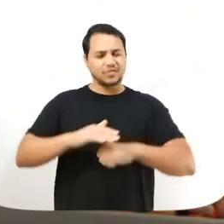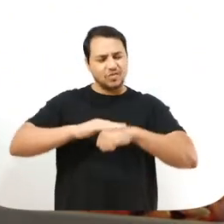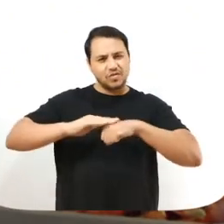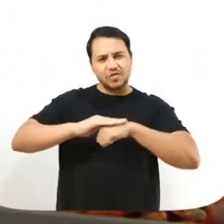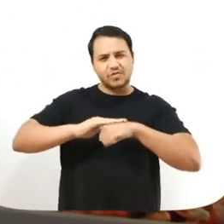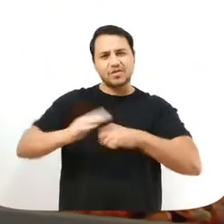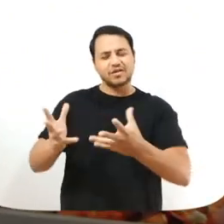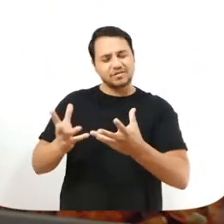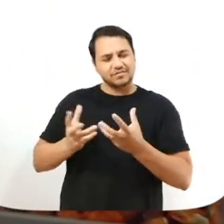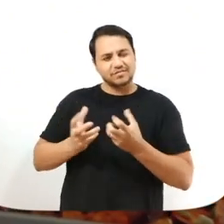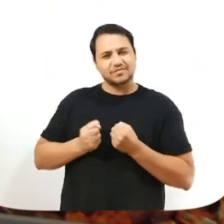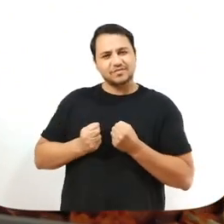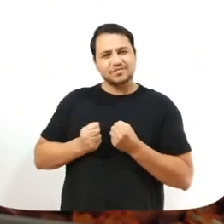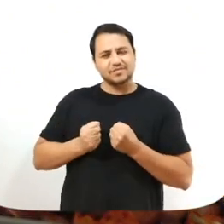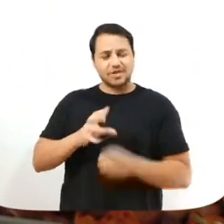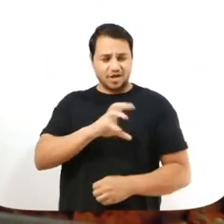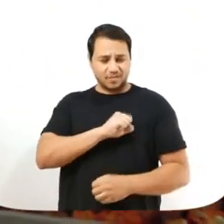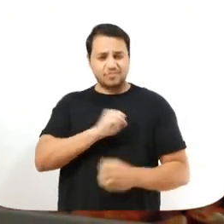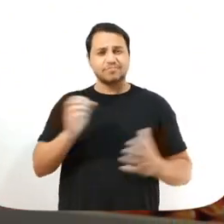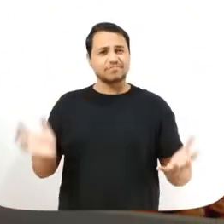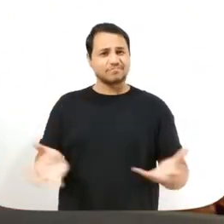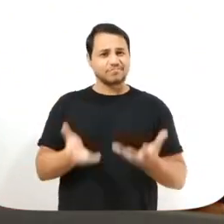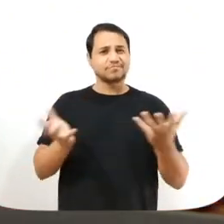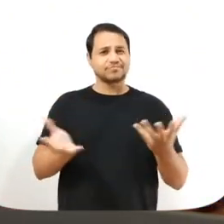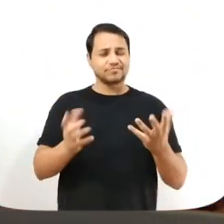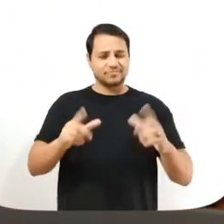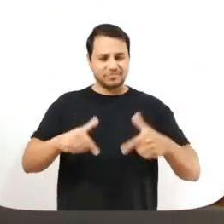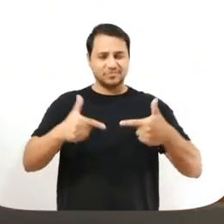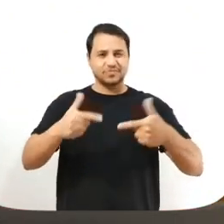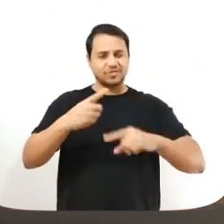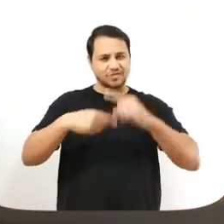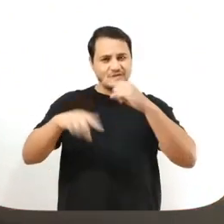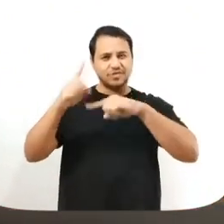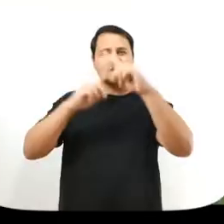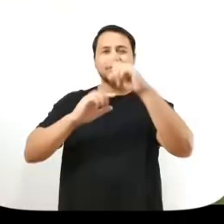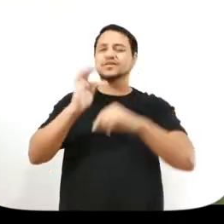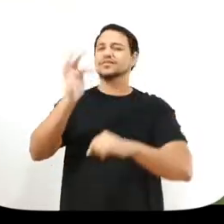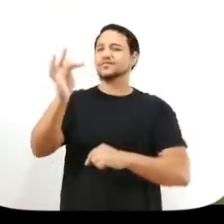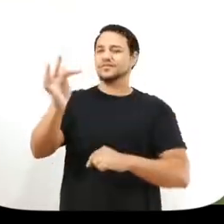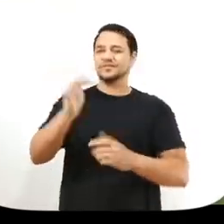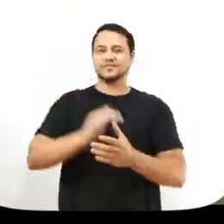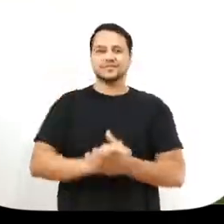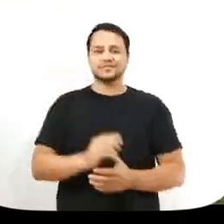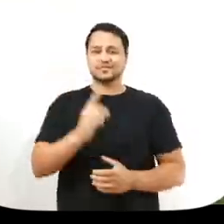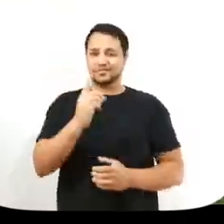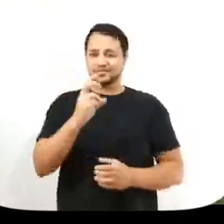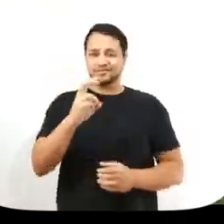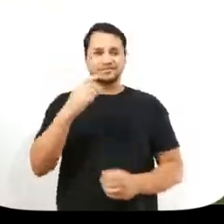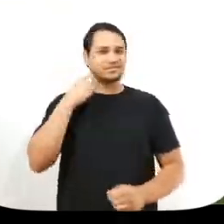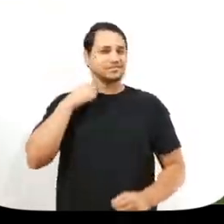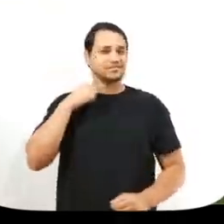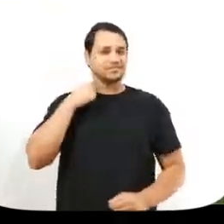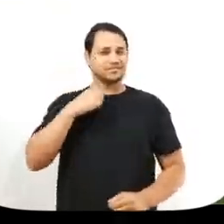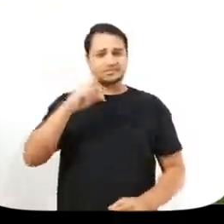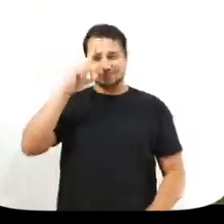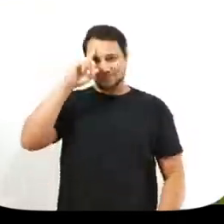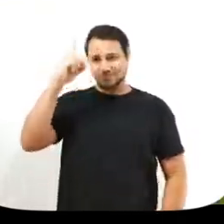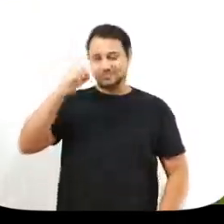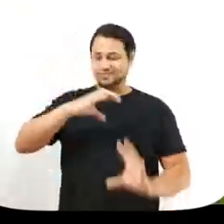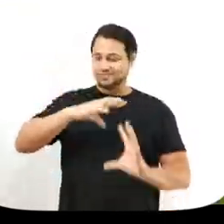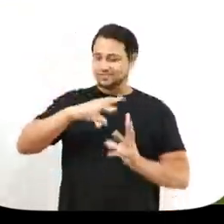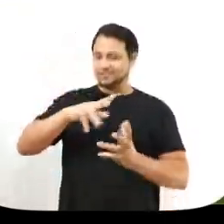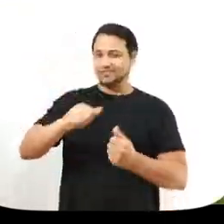Converse, acolha, promova o amor, atitudes assim serão frutuosas. 15 de maio, Dia